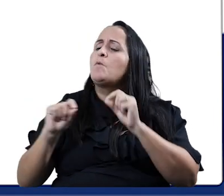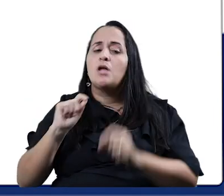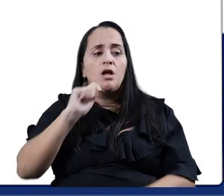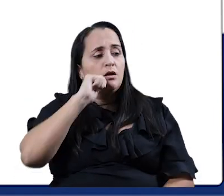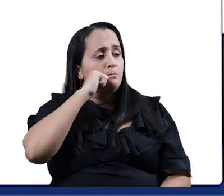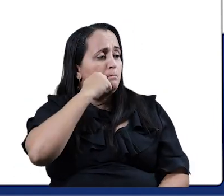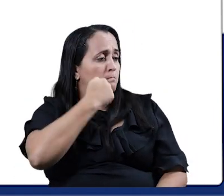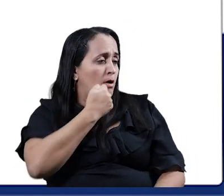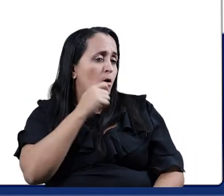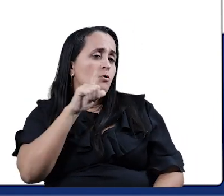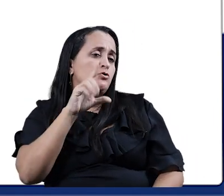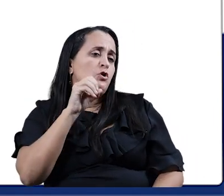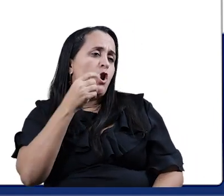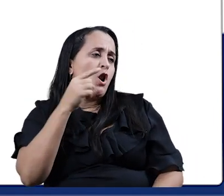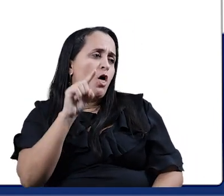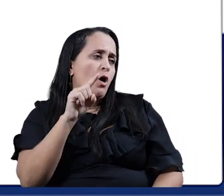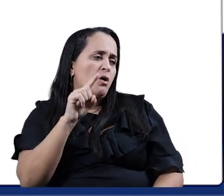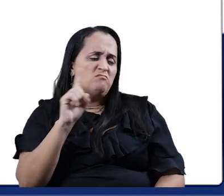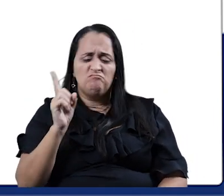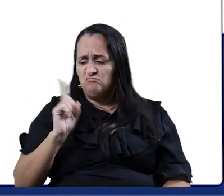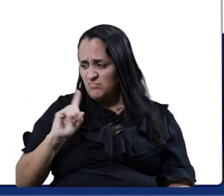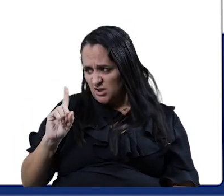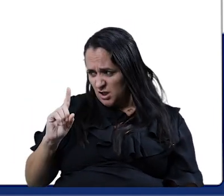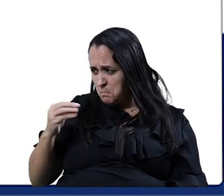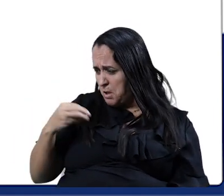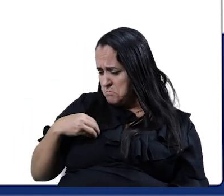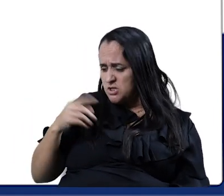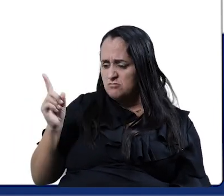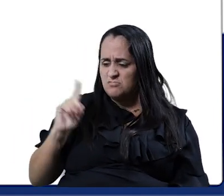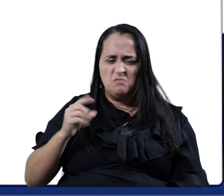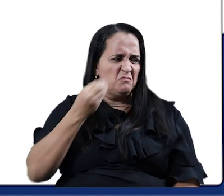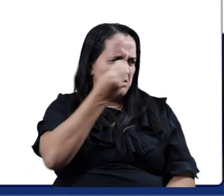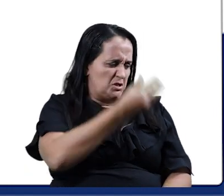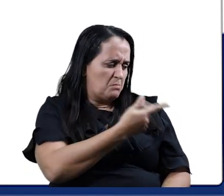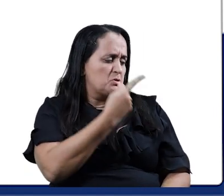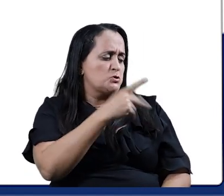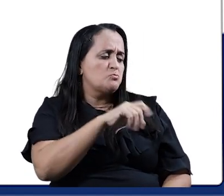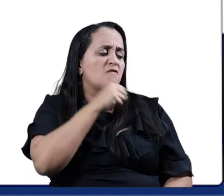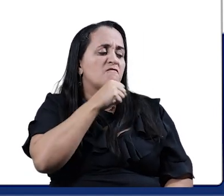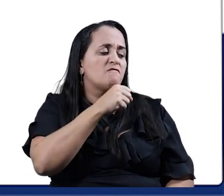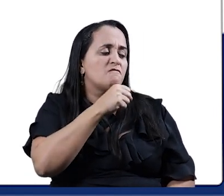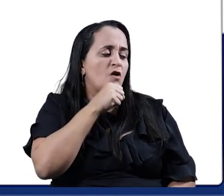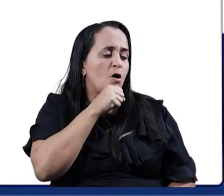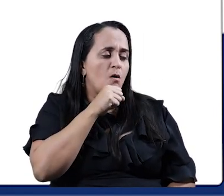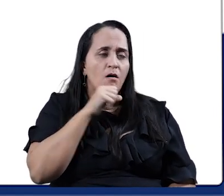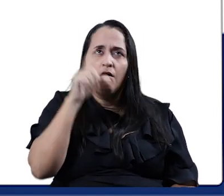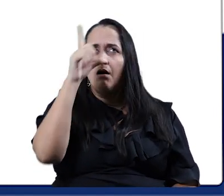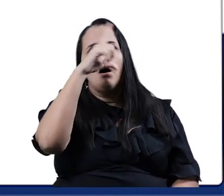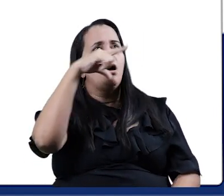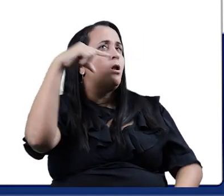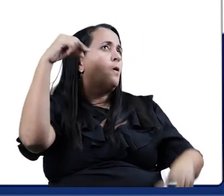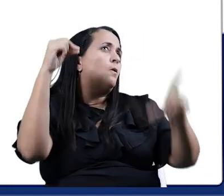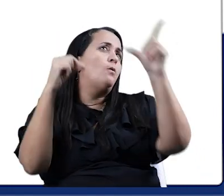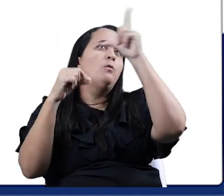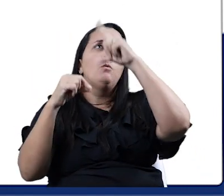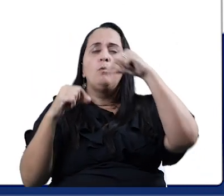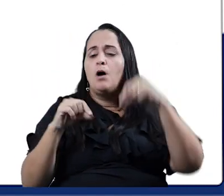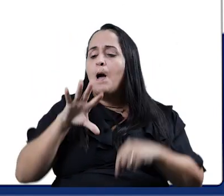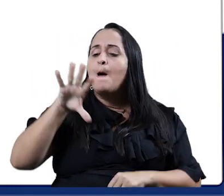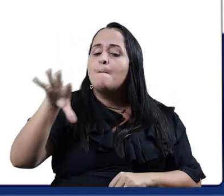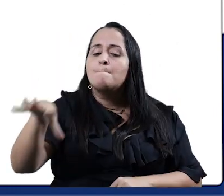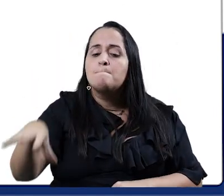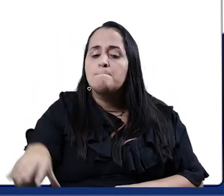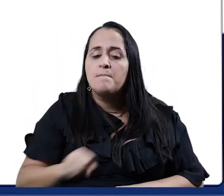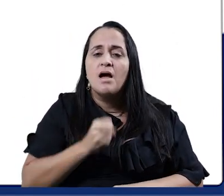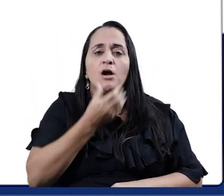Pandeló. Me dê um pedacinho? Não dá nem para mim. Quanto mais para tua avó. Luar, luar. Pega esse menino